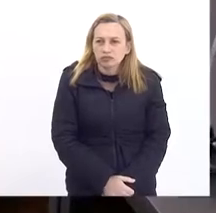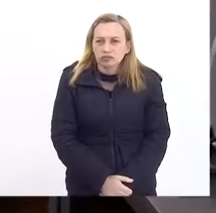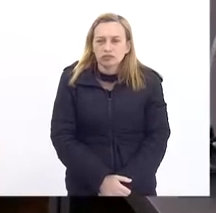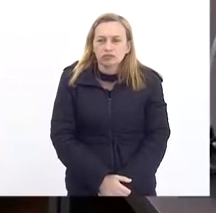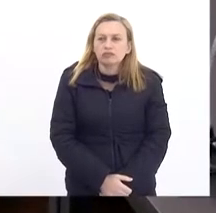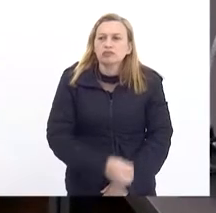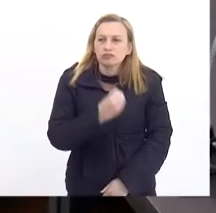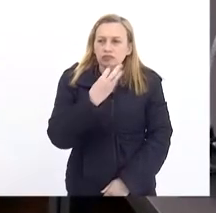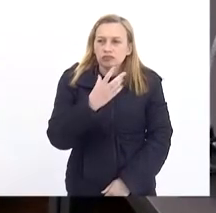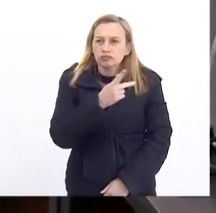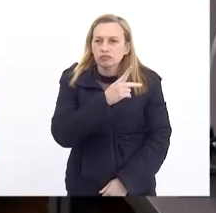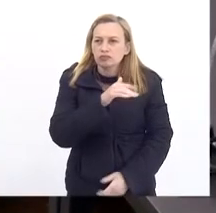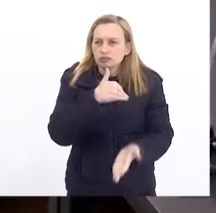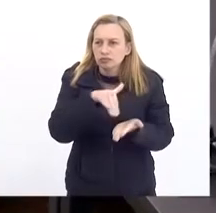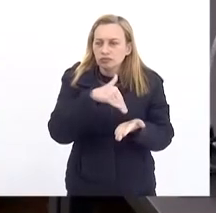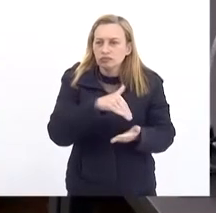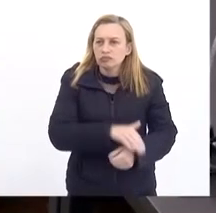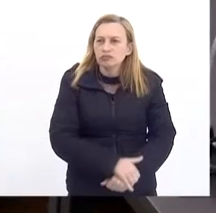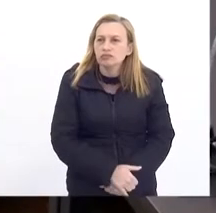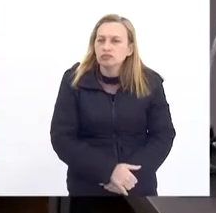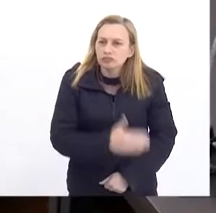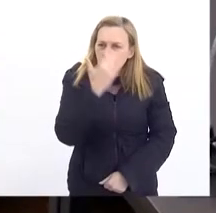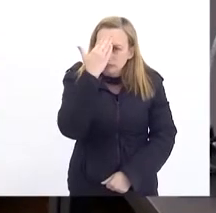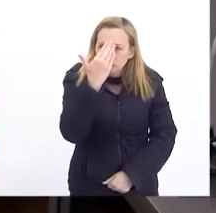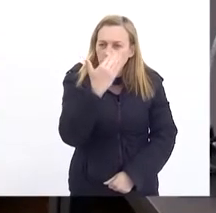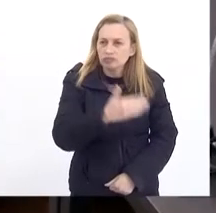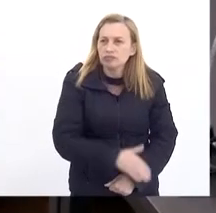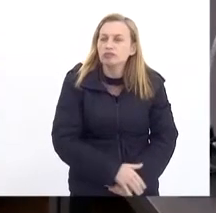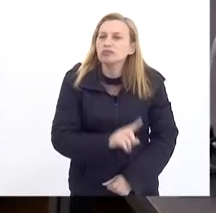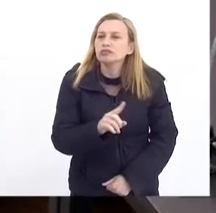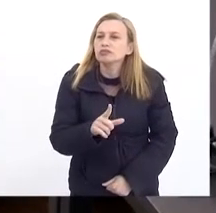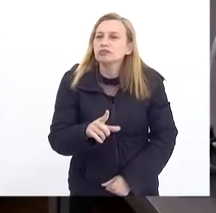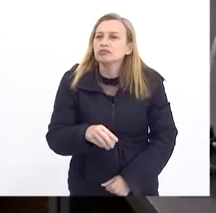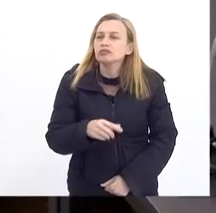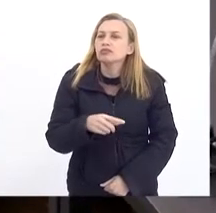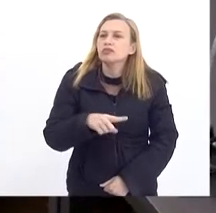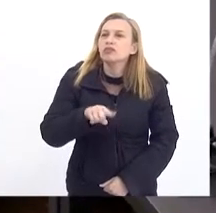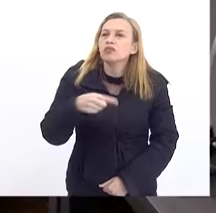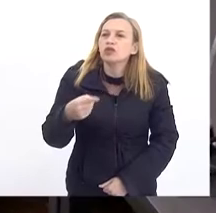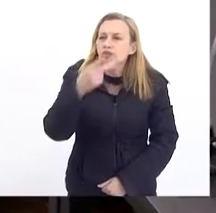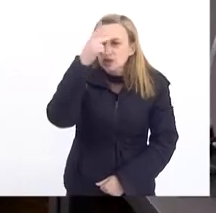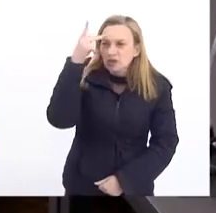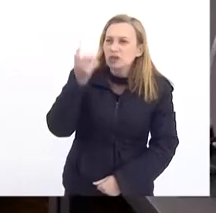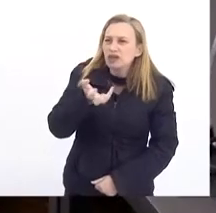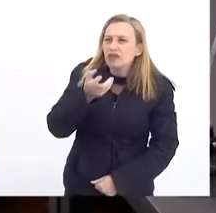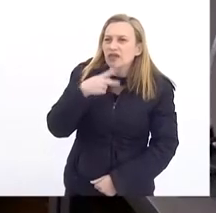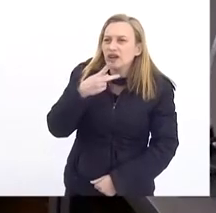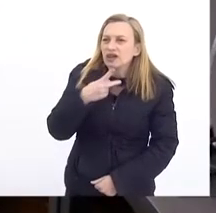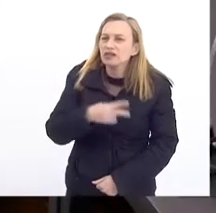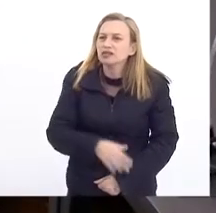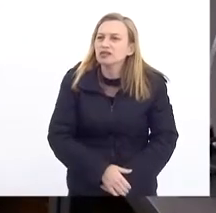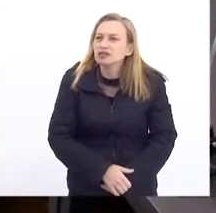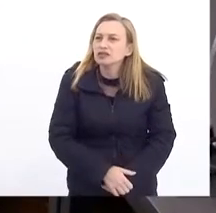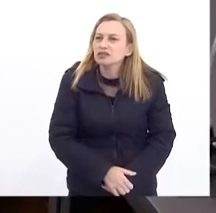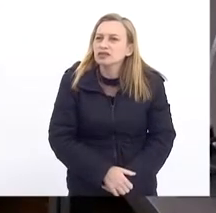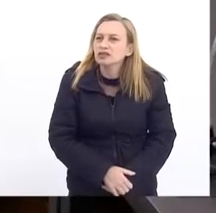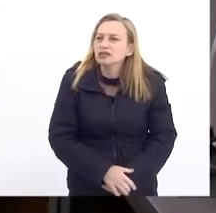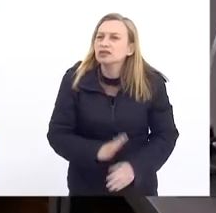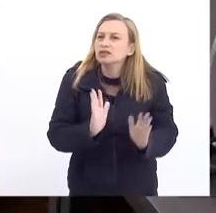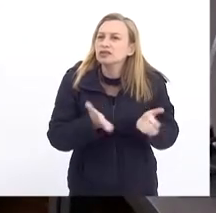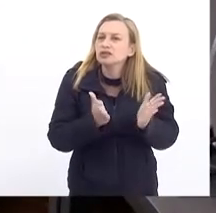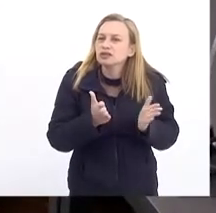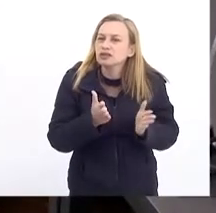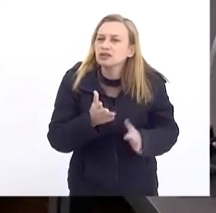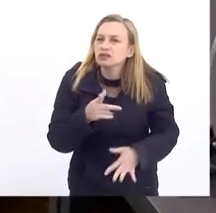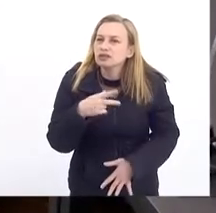Tá bom Secretário Obrigado Alguém Quer acrescentar Mais alguma coisa Vou passar Agora a